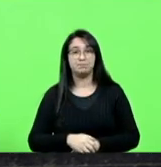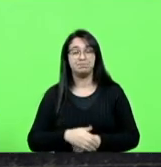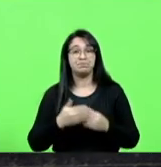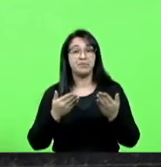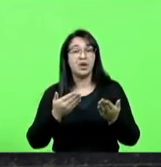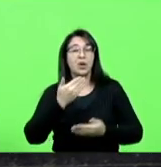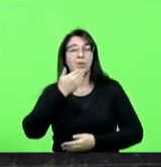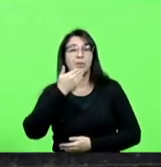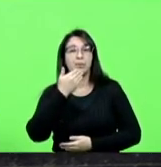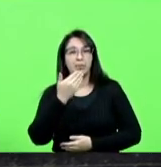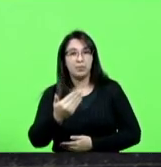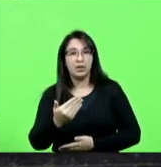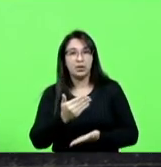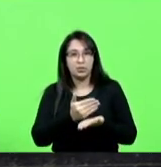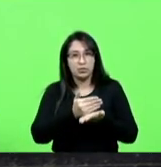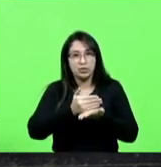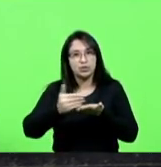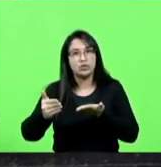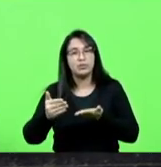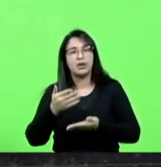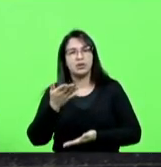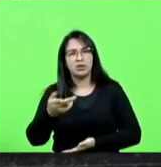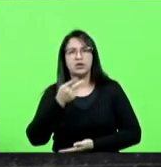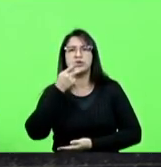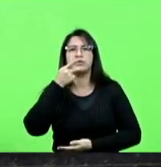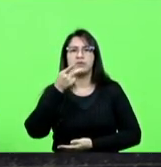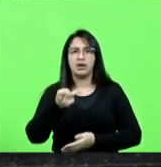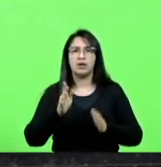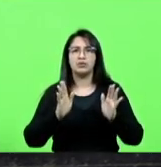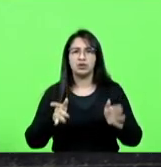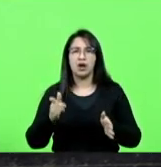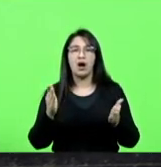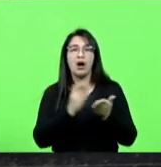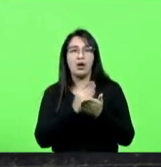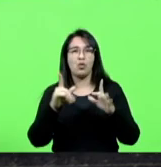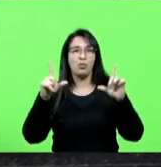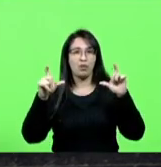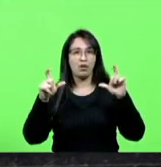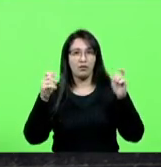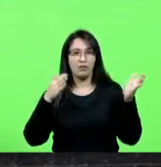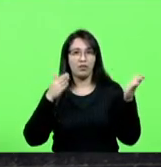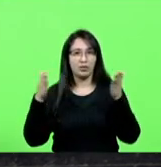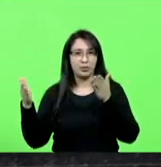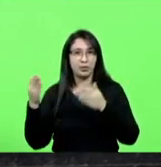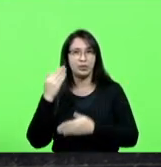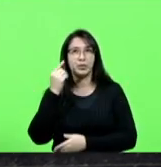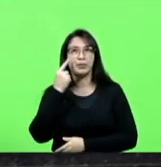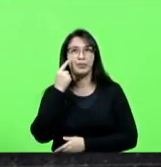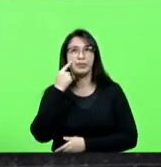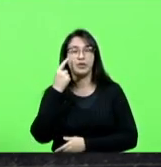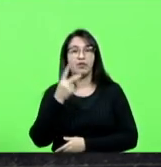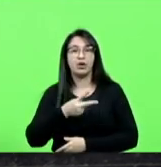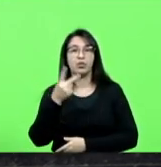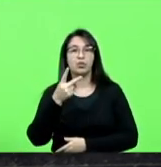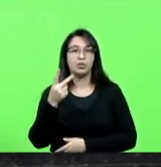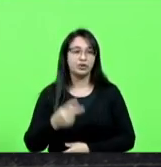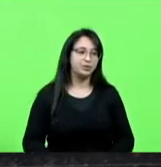pedido dos remanescentes que se manifestaram tem algumas fotos ali diretoria duas fotos selecionadas